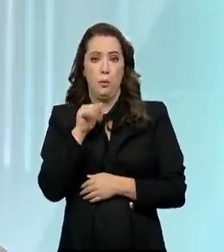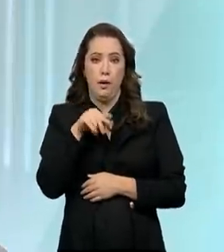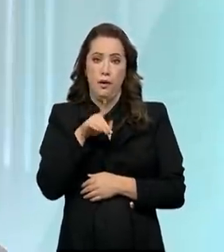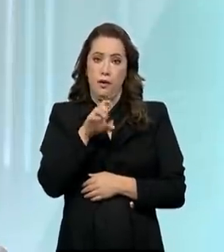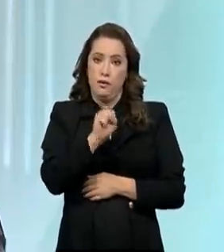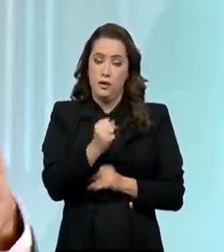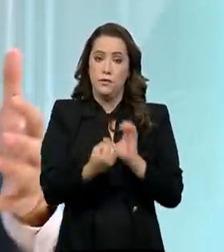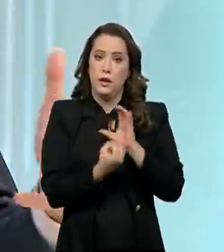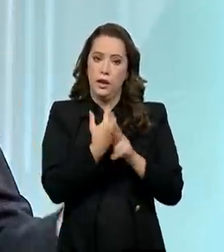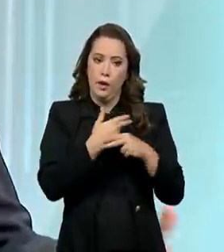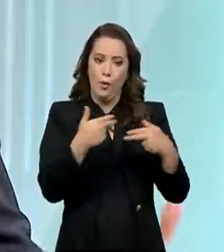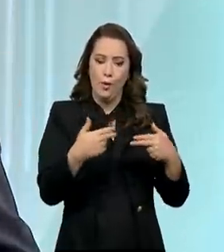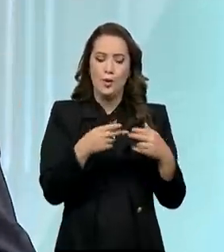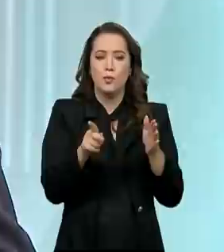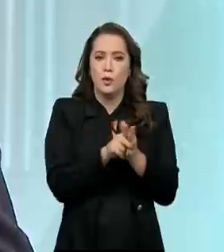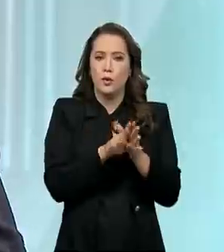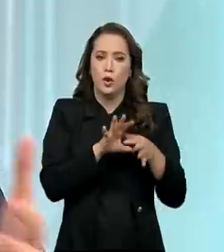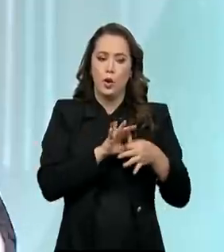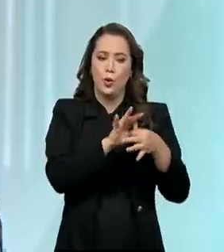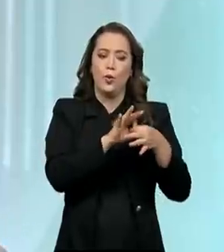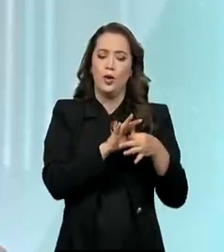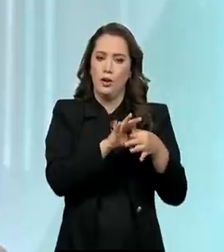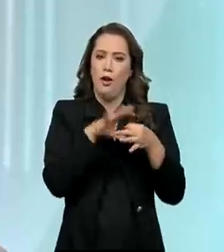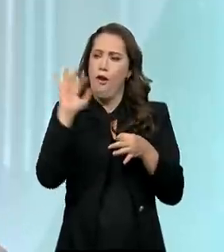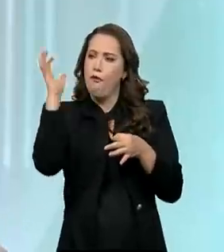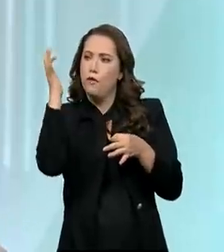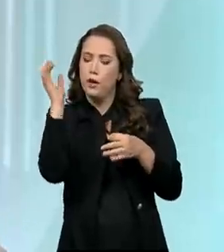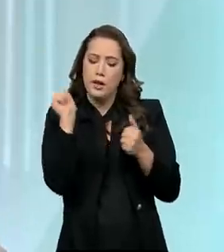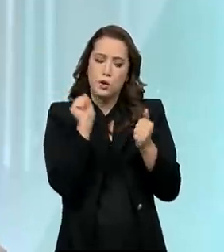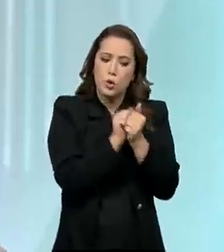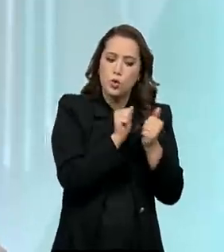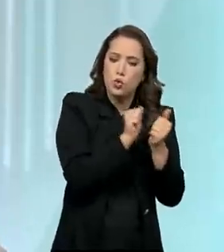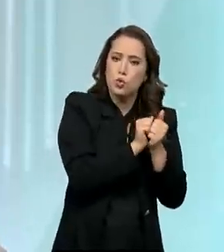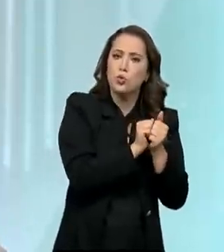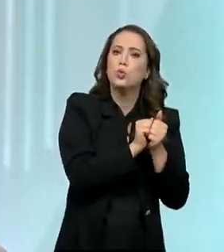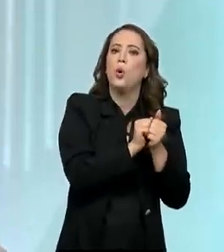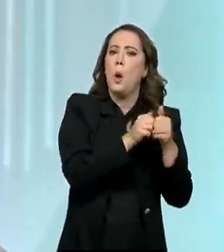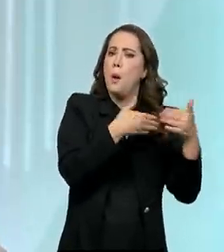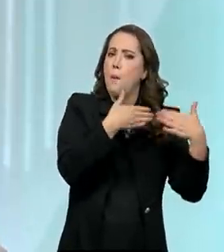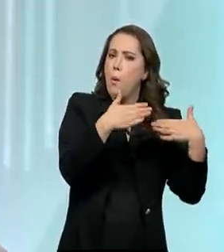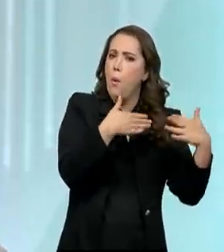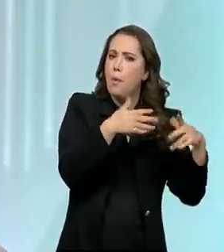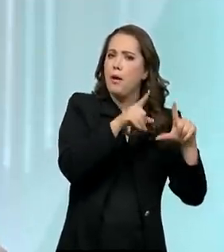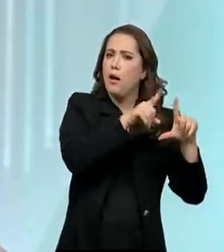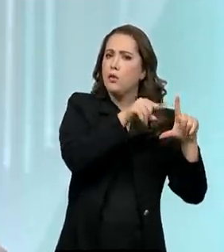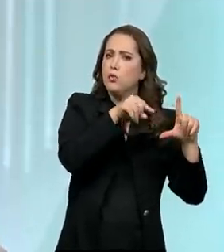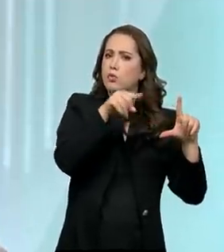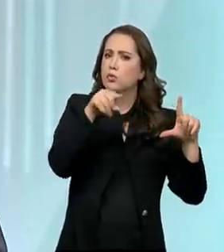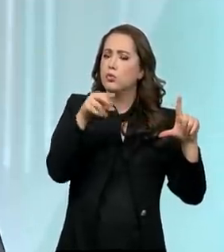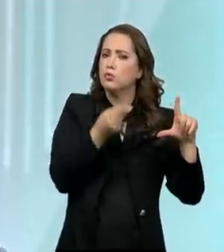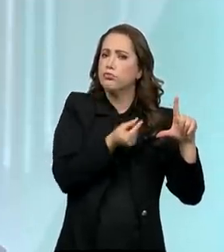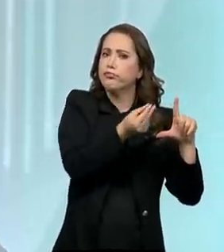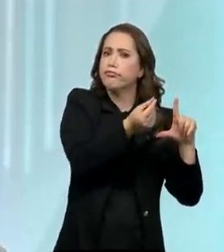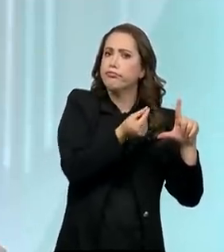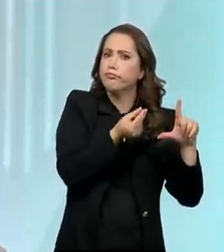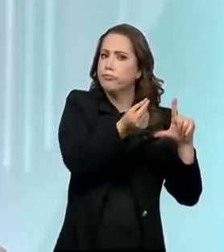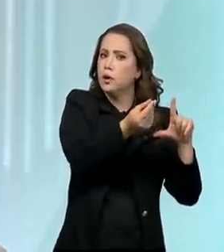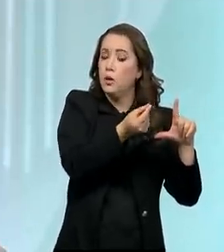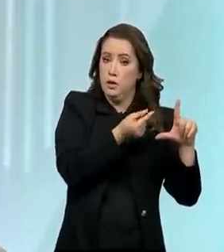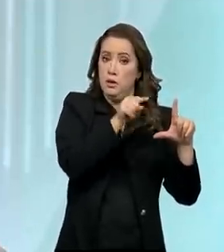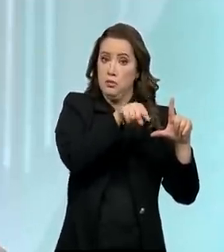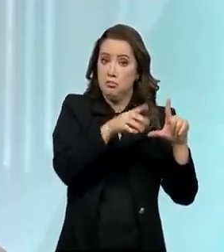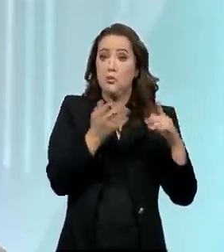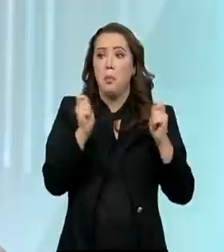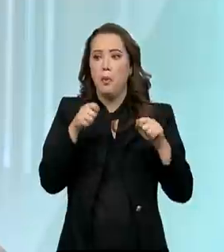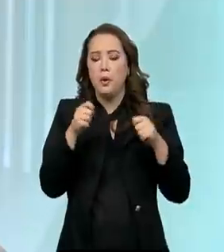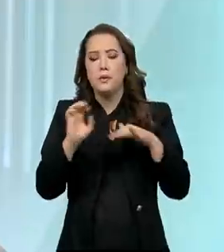tecnologias que juntem a floresta com o mercado financeiro e, naturalmente, investir capital, investir recursos para que os empreendedores